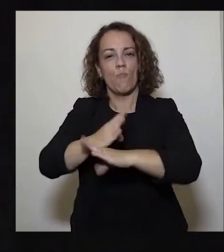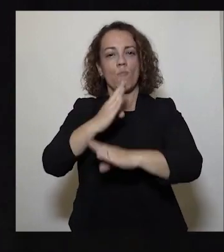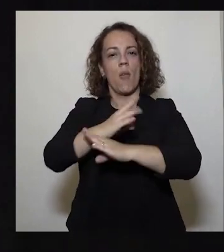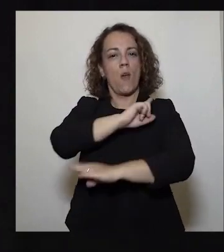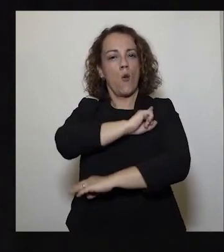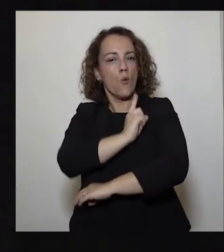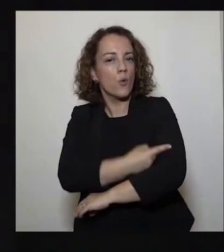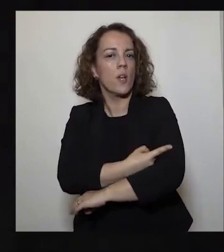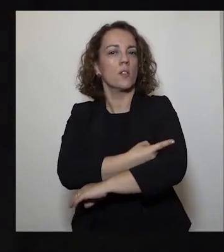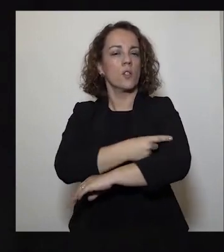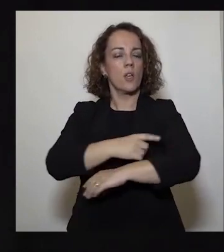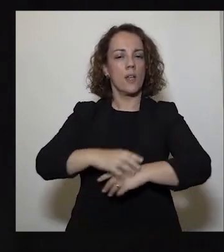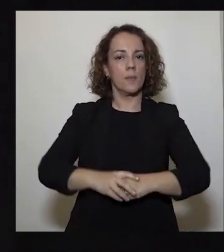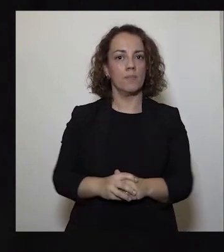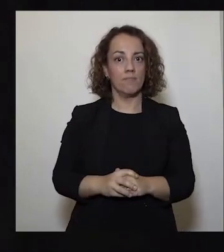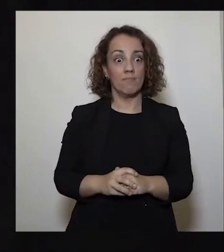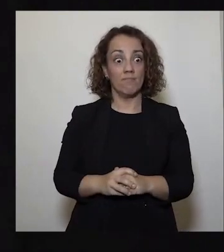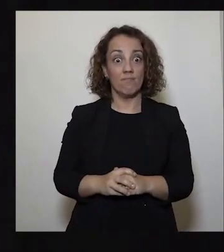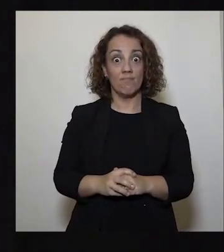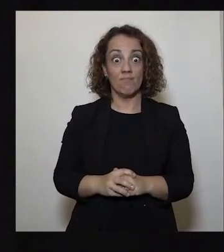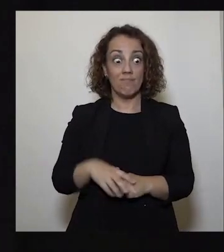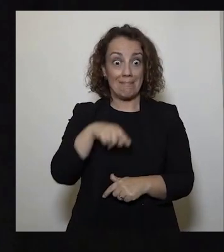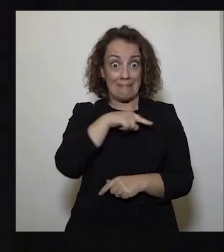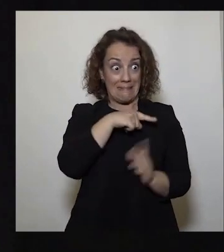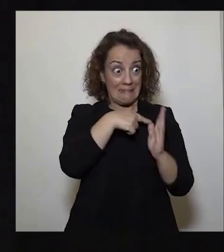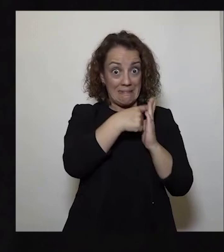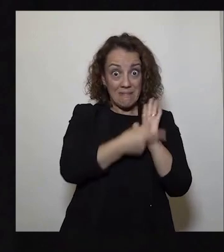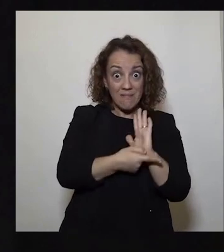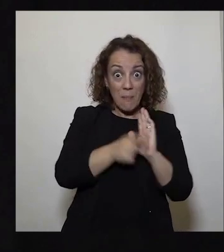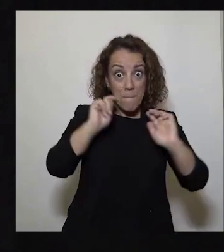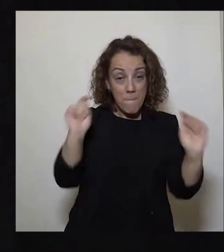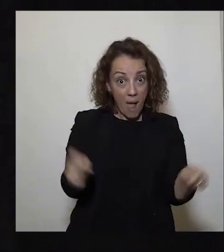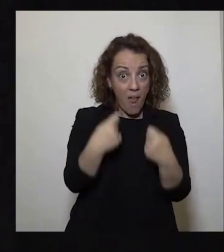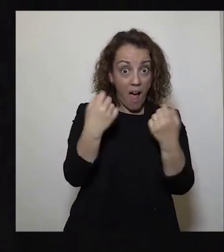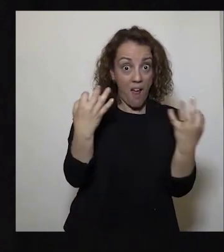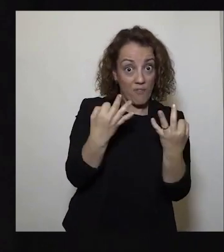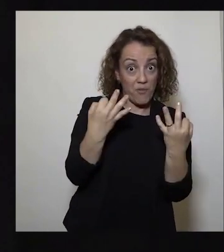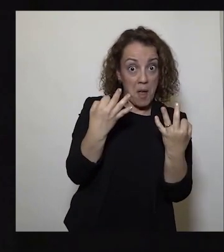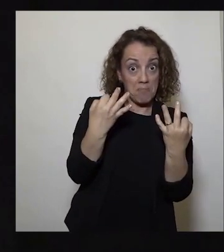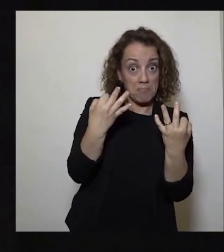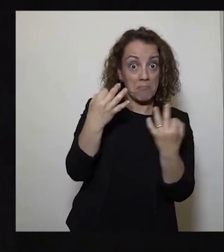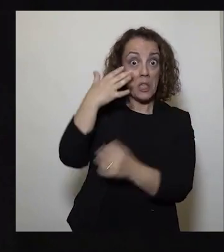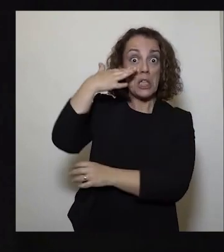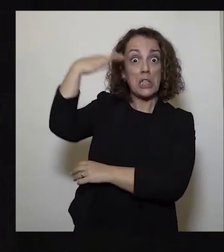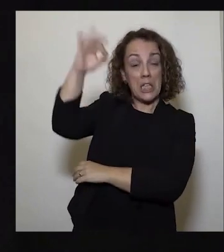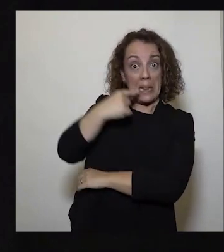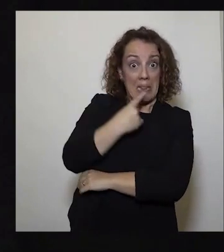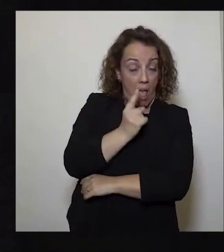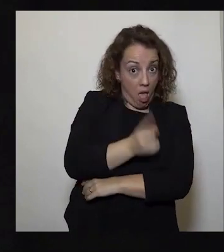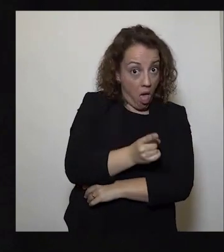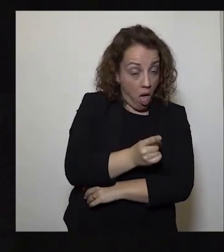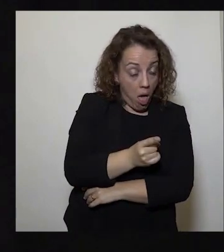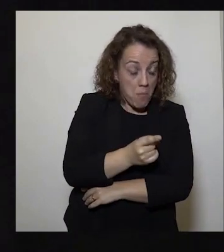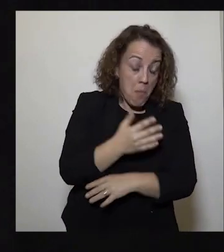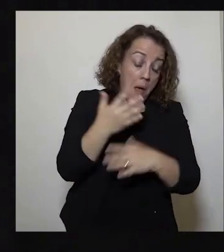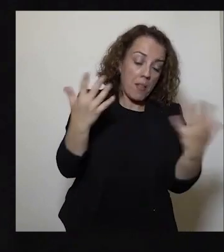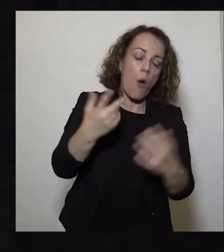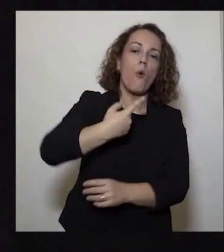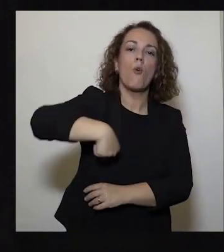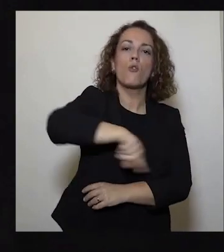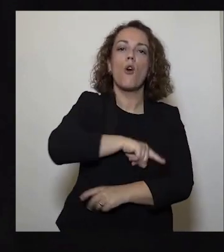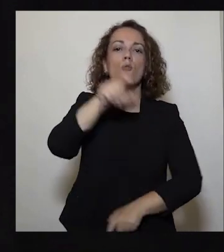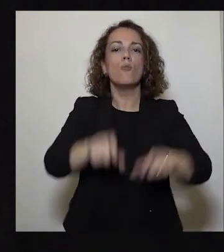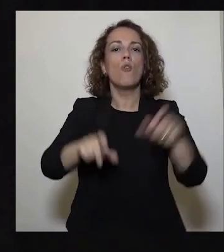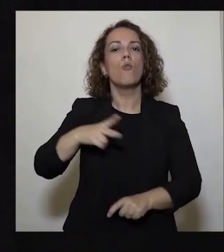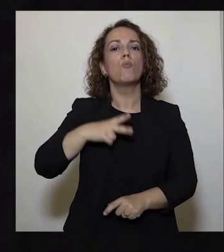com coragem. Se isto é um milagre, como os outros lá fora dizem, então nós, povo